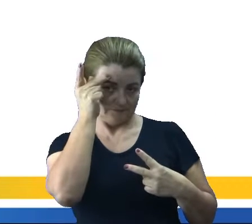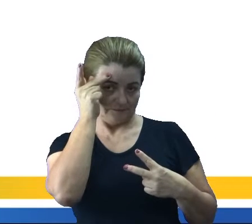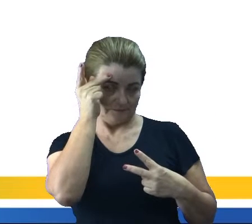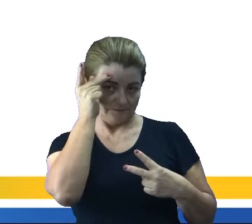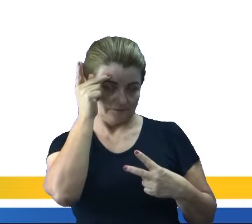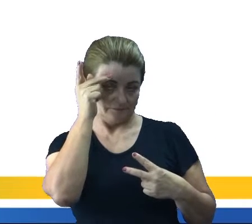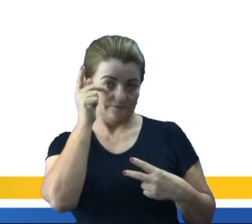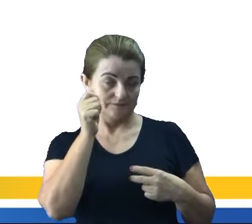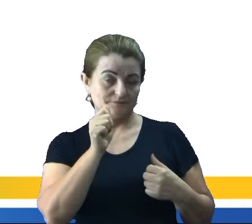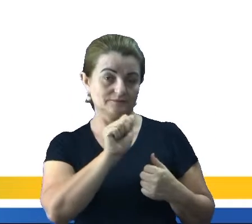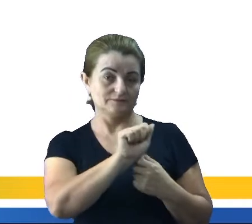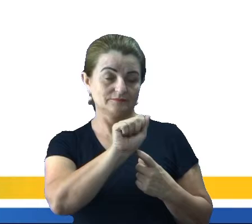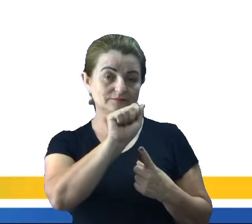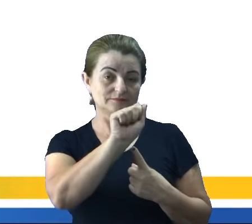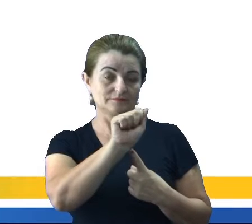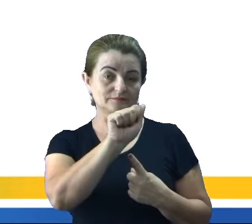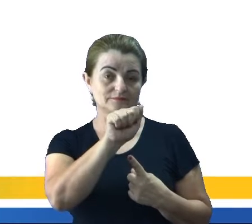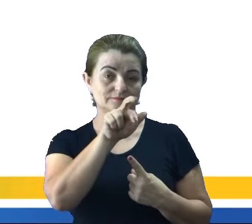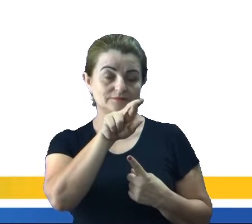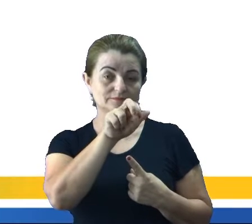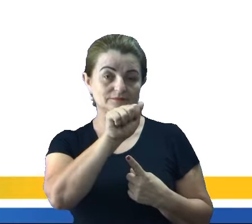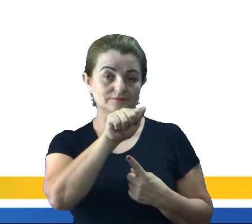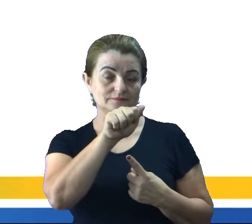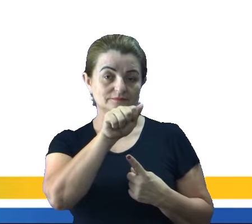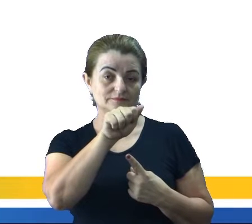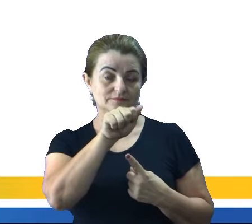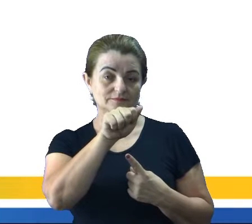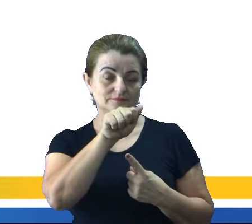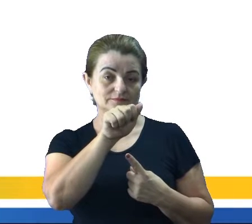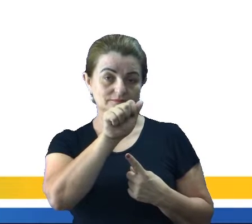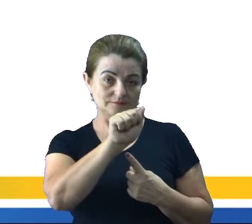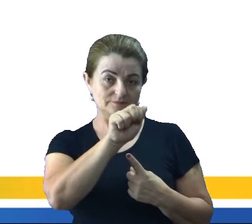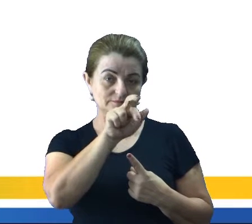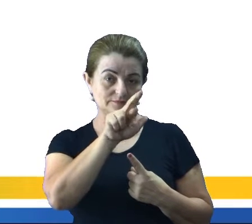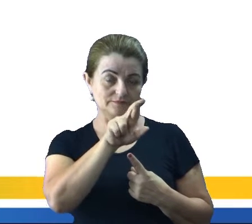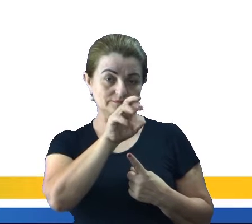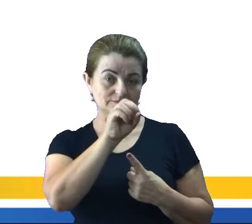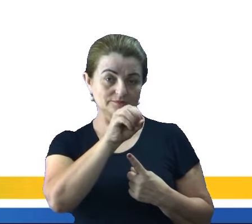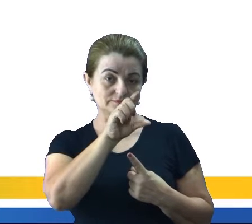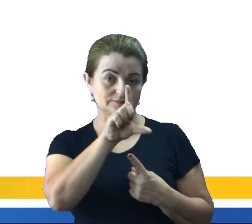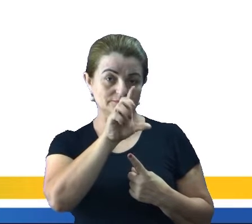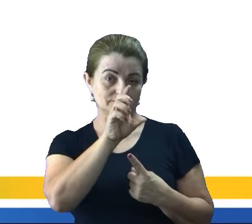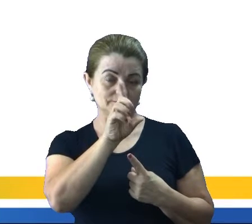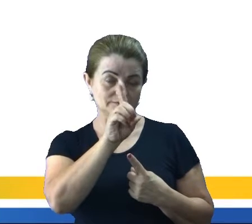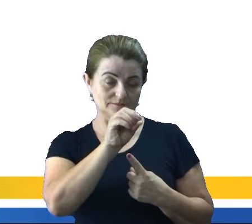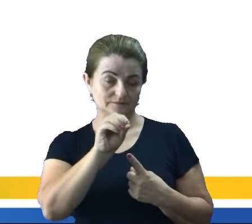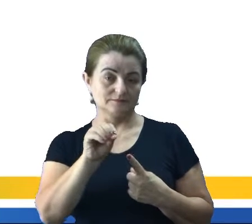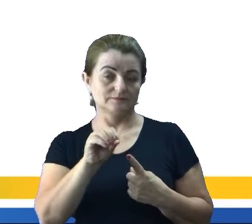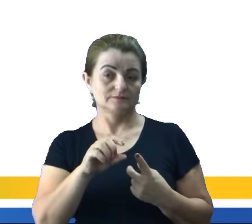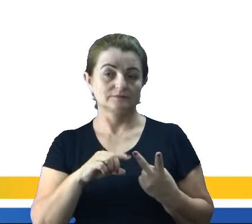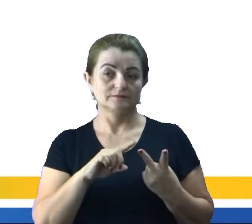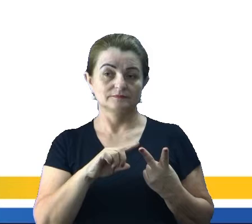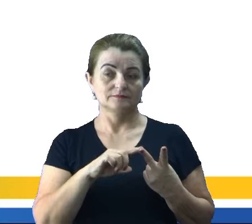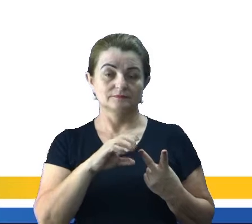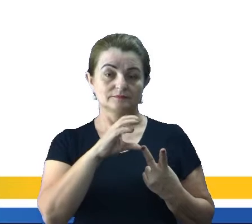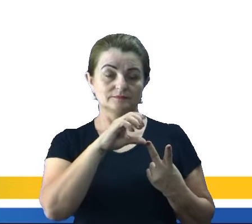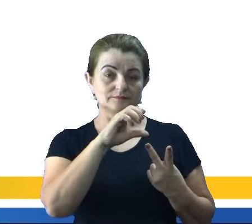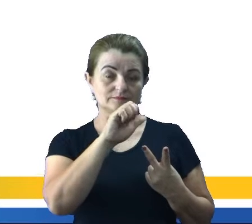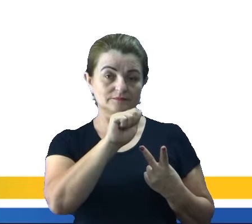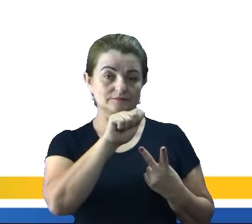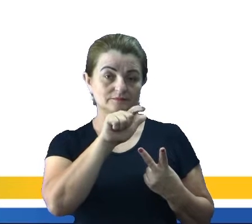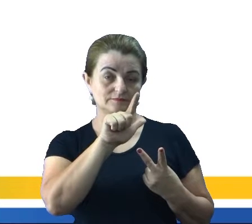né, dessa tirinha, que é o Haroldo e o Calvin, e eles estão conversando, né, nós vamos ver aí o que é que eles estão falando,